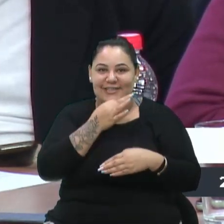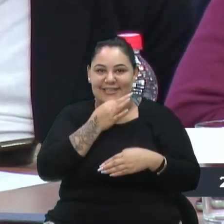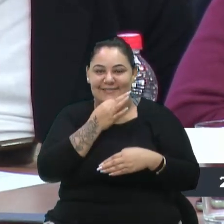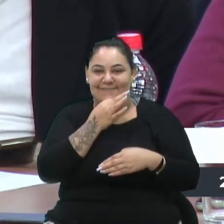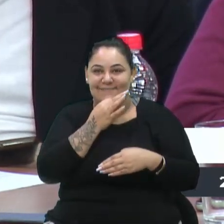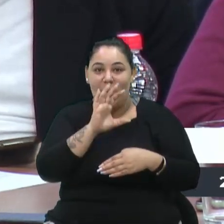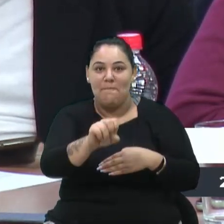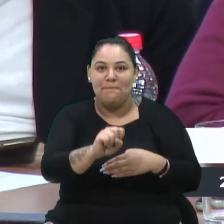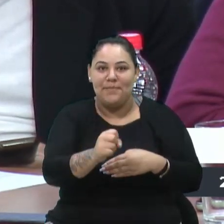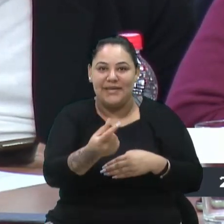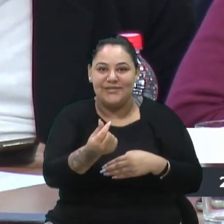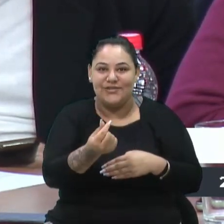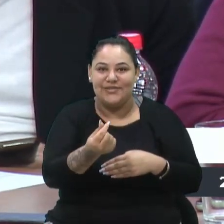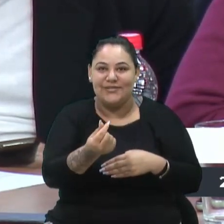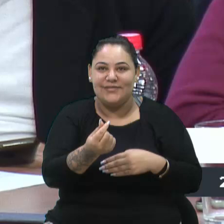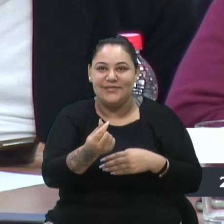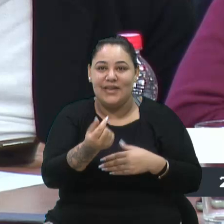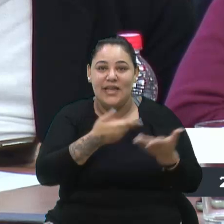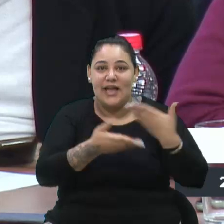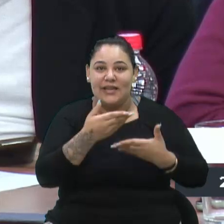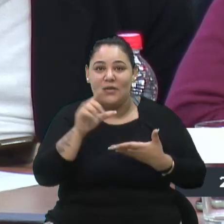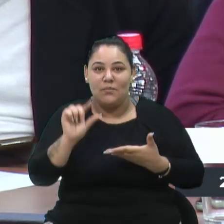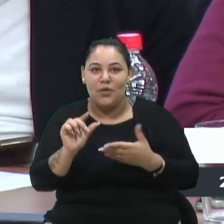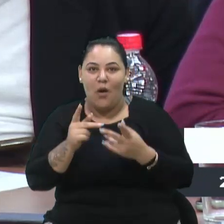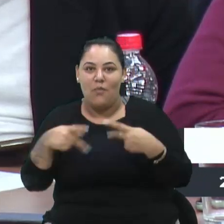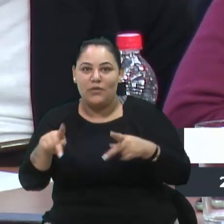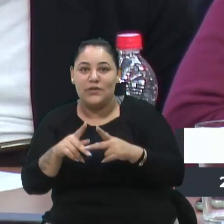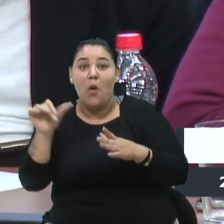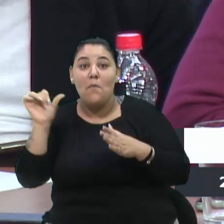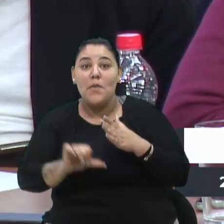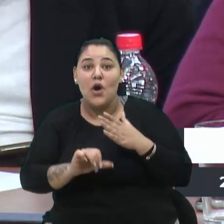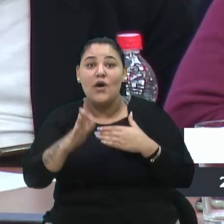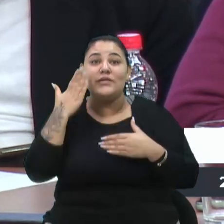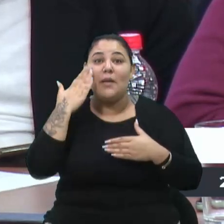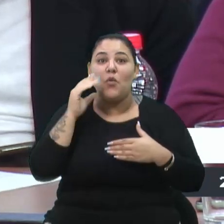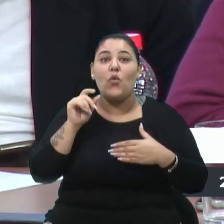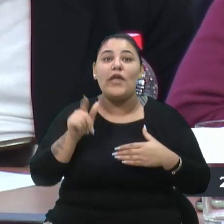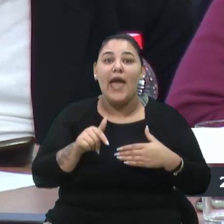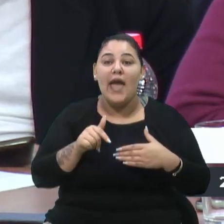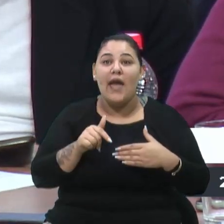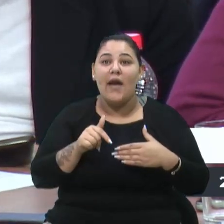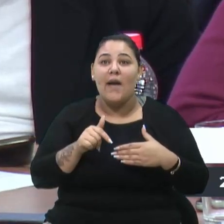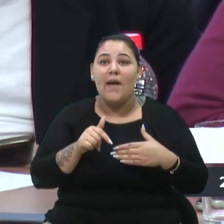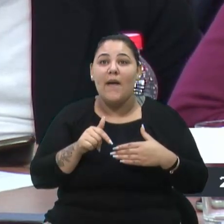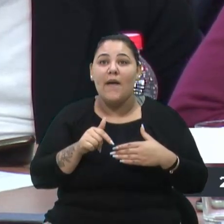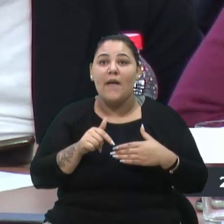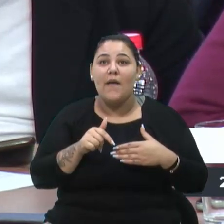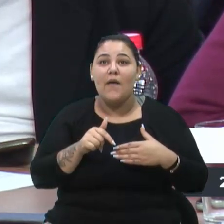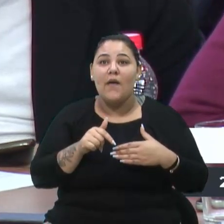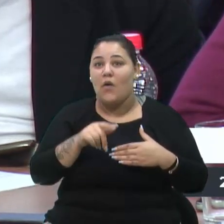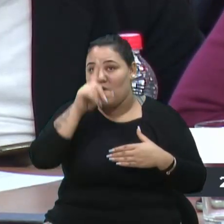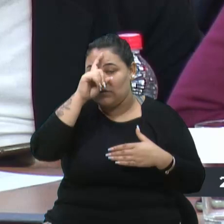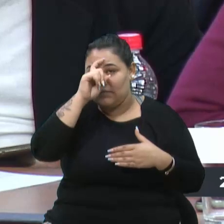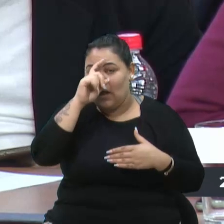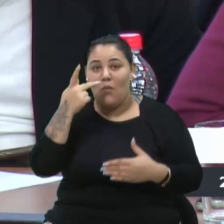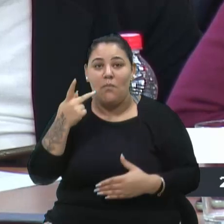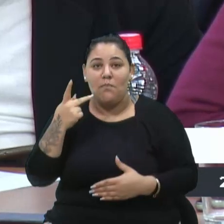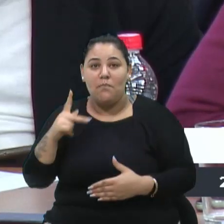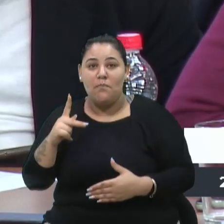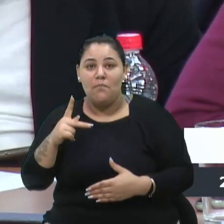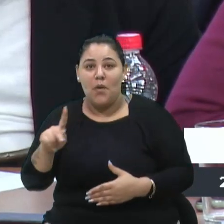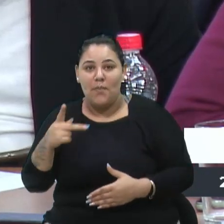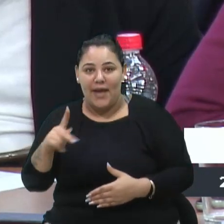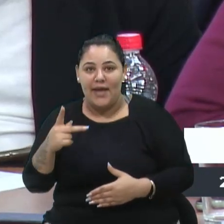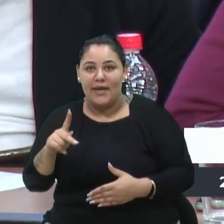atendem menos população. E o pior, vereador, se a gente pegar a questão público, o Hospital Pompeia está com mais de um milhão de